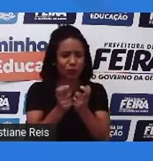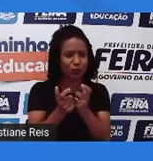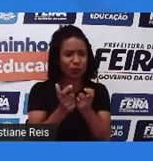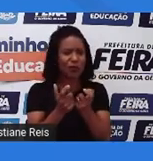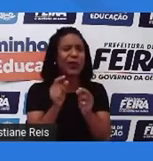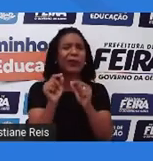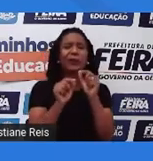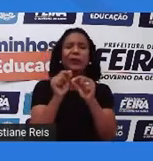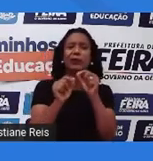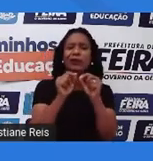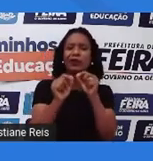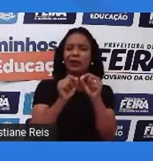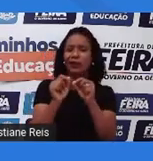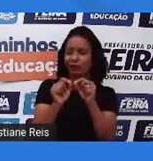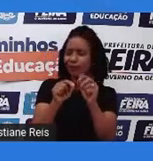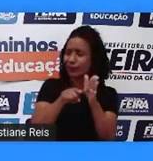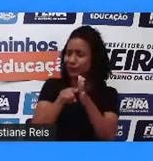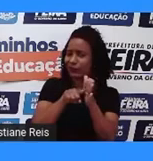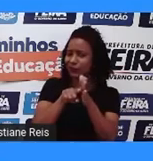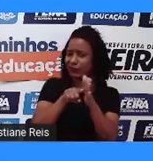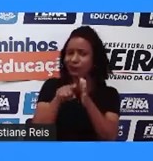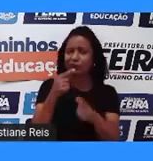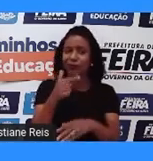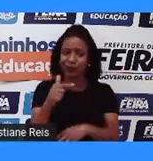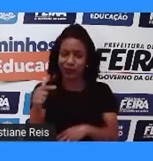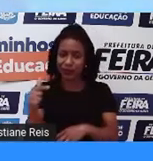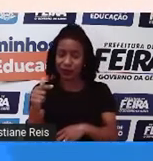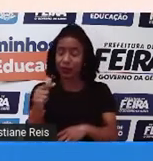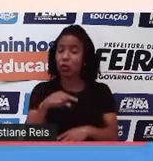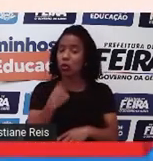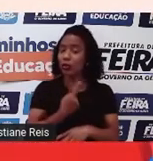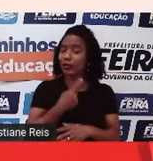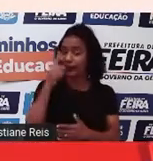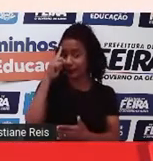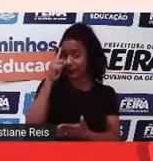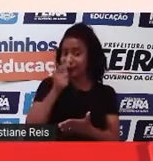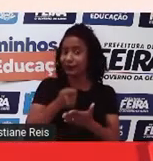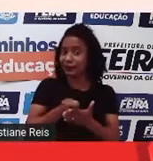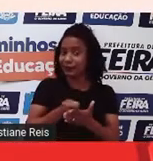desse jogo. Então, como nós devemos nos comportar?